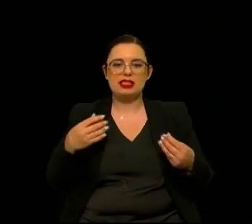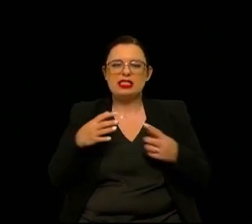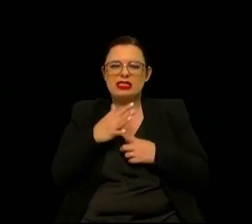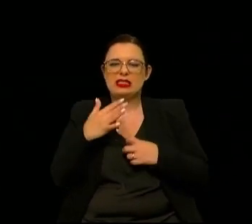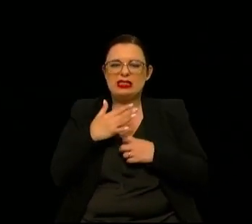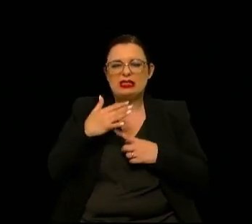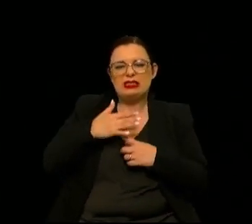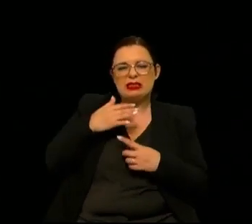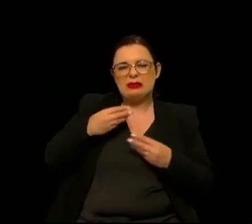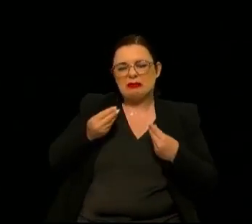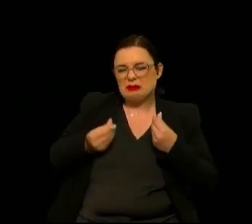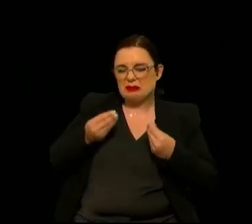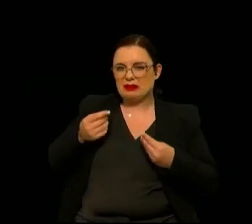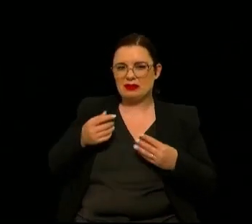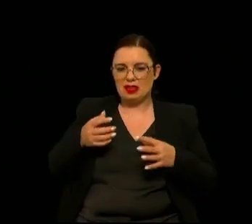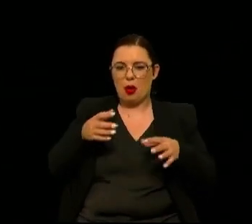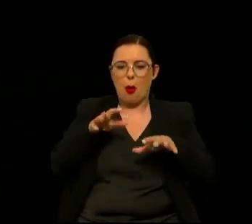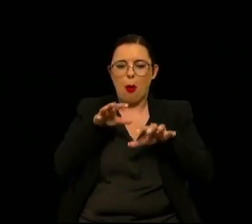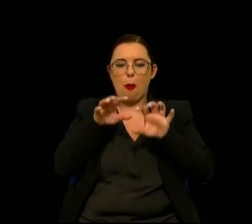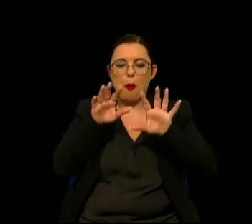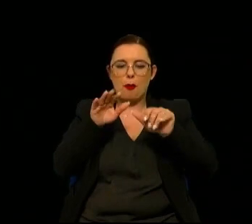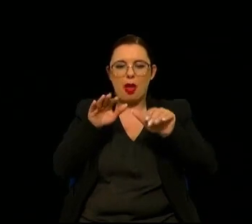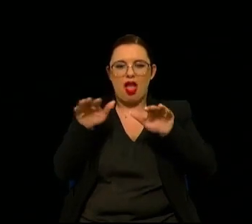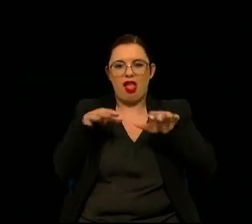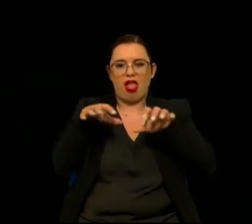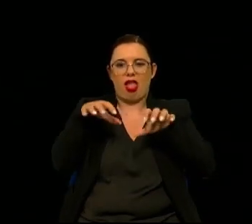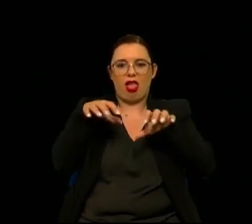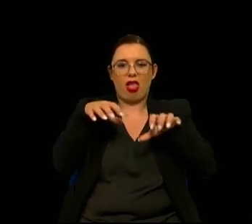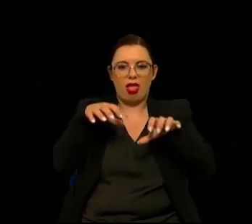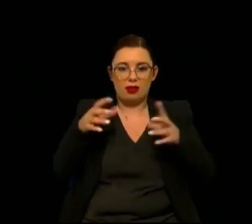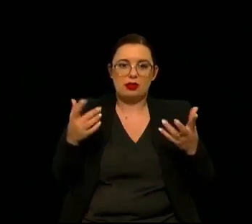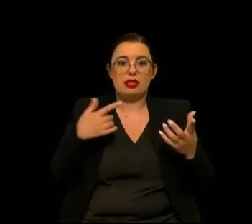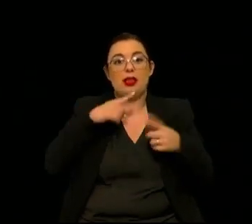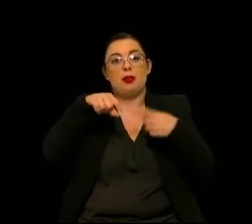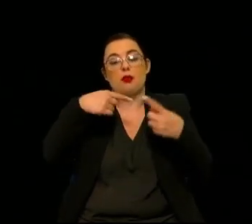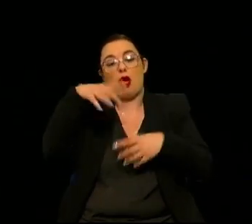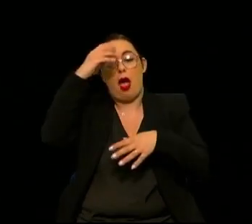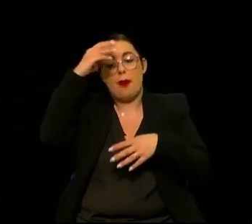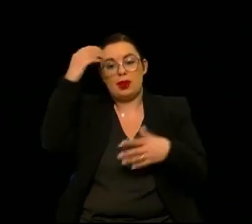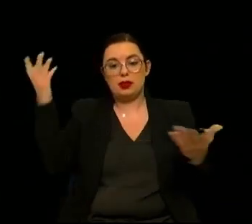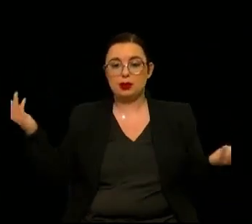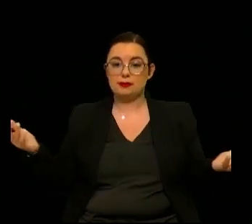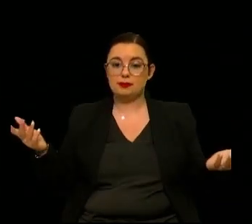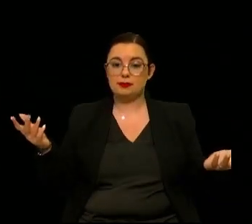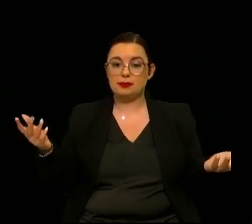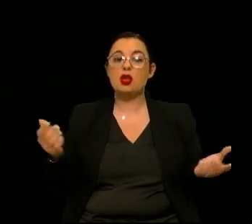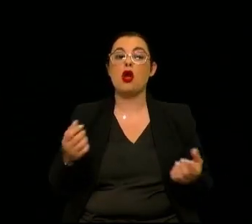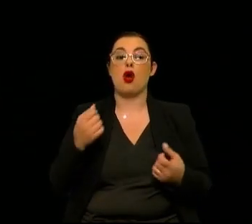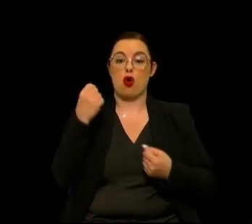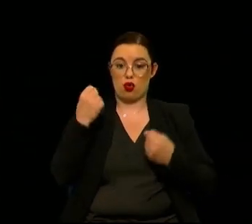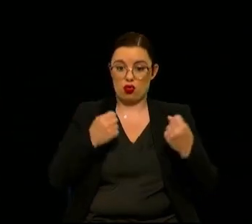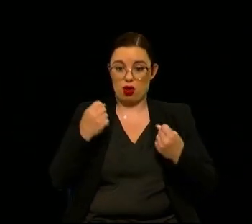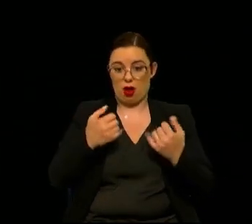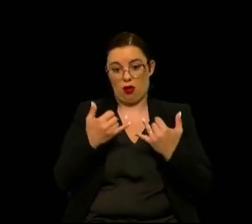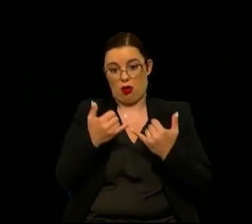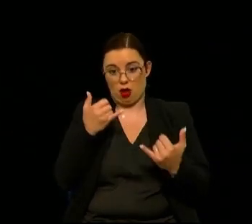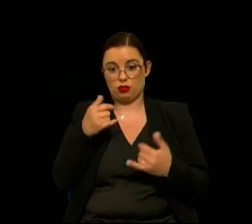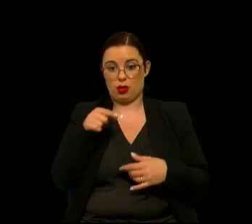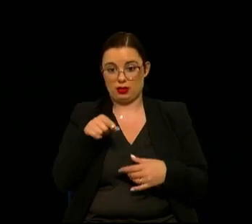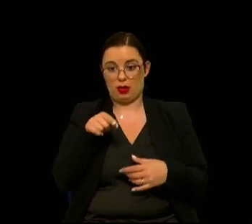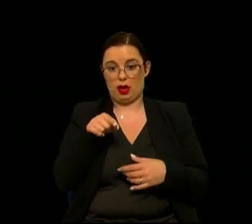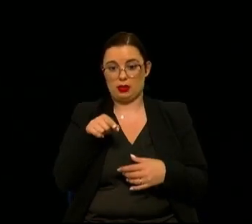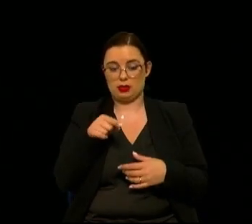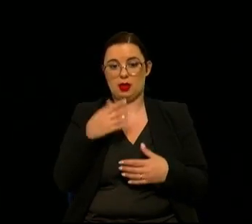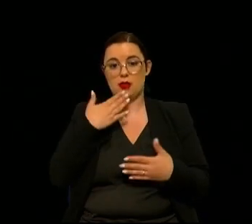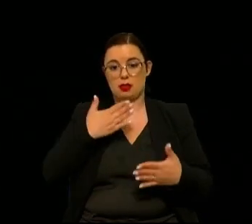impressão. Sentiu o pé a tremer e a saltar. Depois aprendi, e percebi claramente que um claro automatismo, uma ajuda à